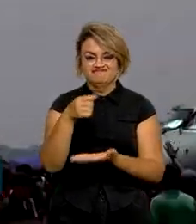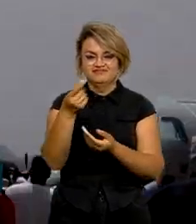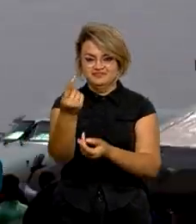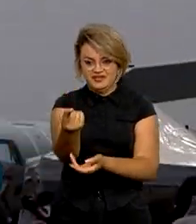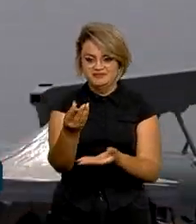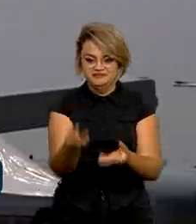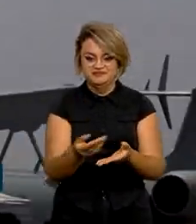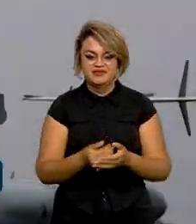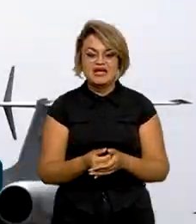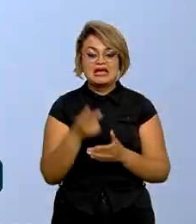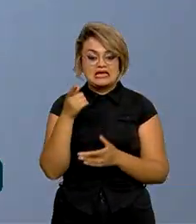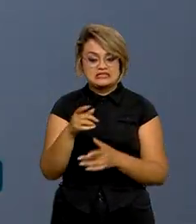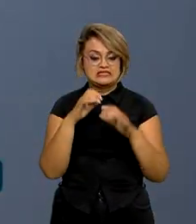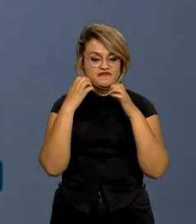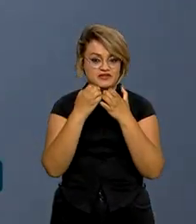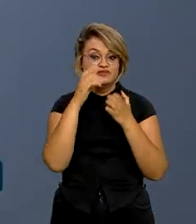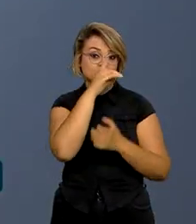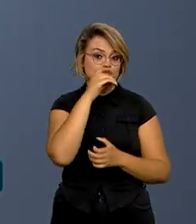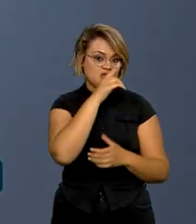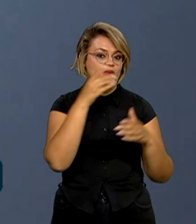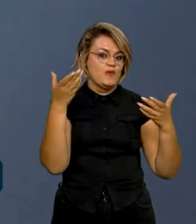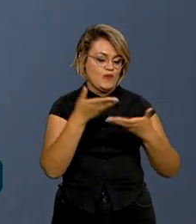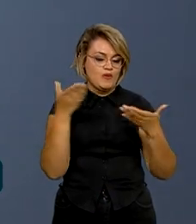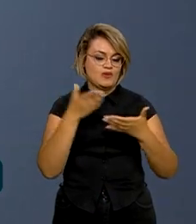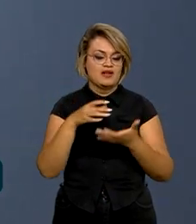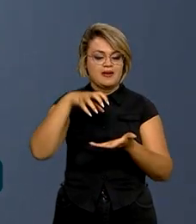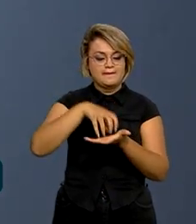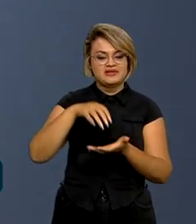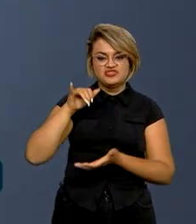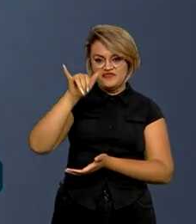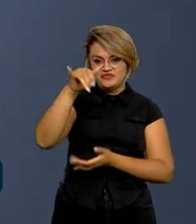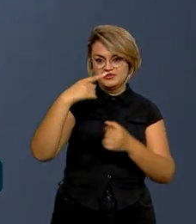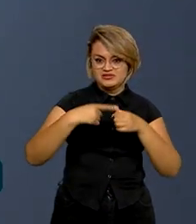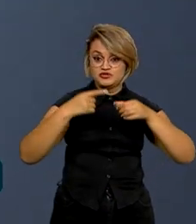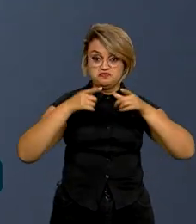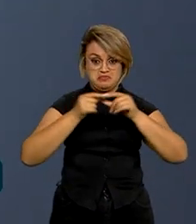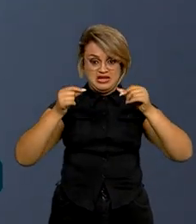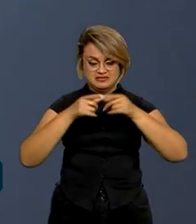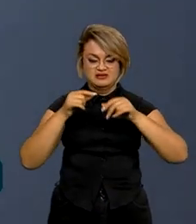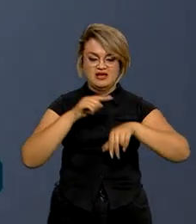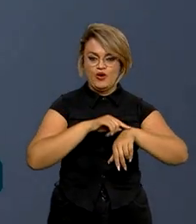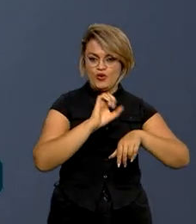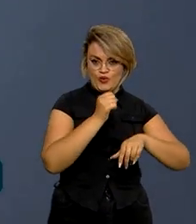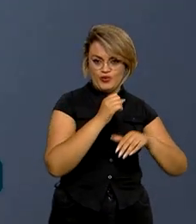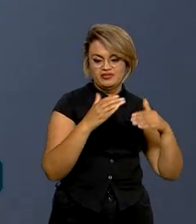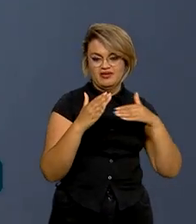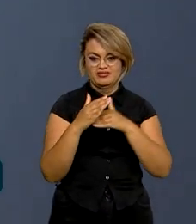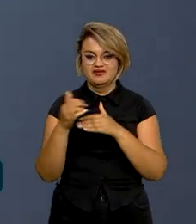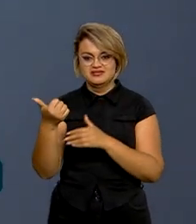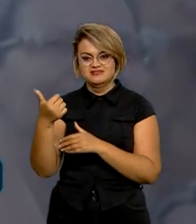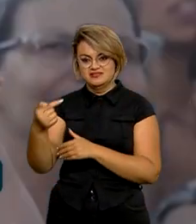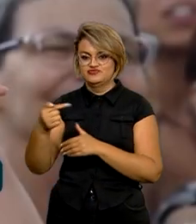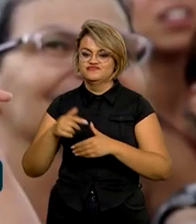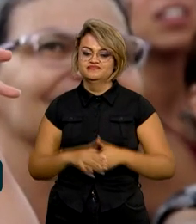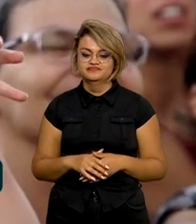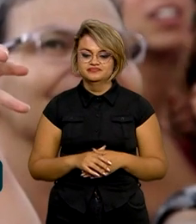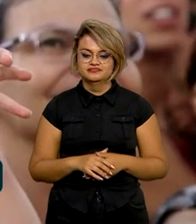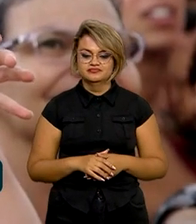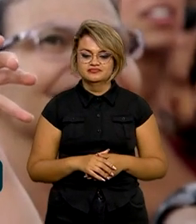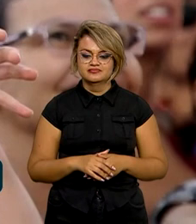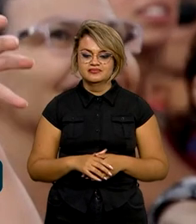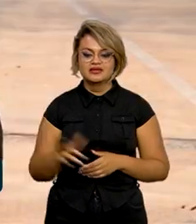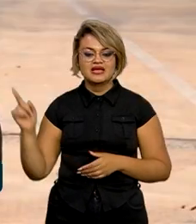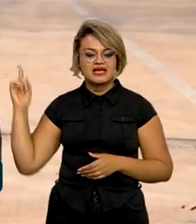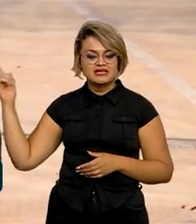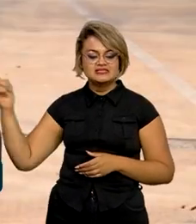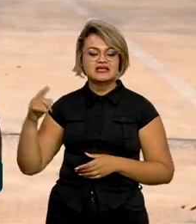O evento acontece no próximo domingo, na Base Aérea de Brasília, das 8 às 17 horas. Portões Abertos